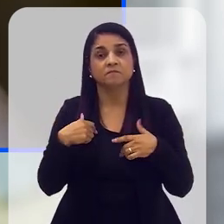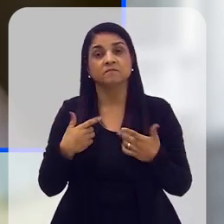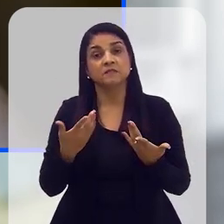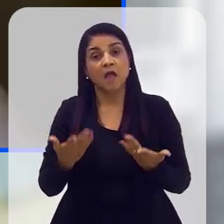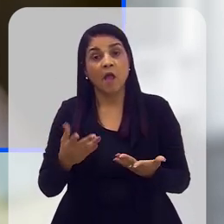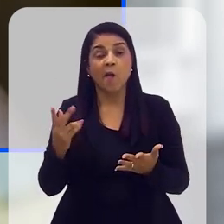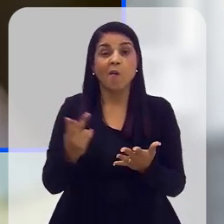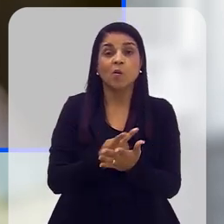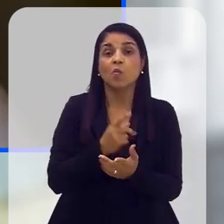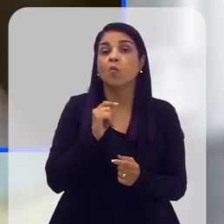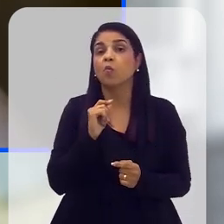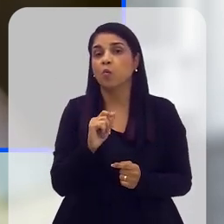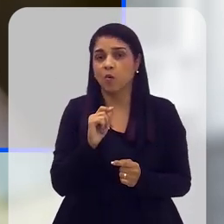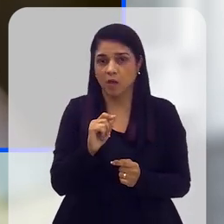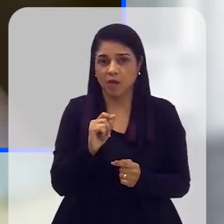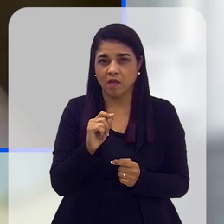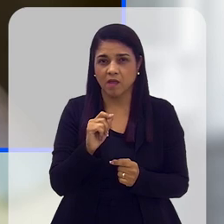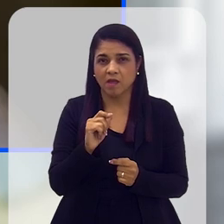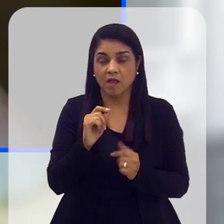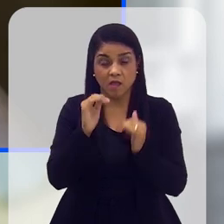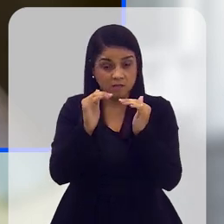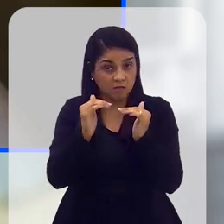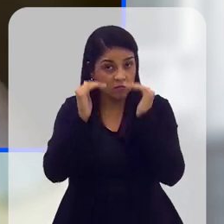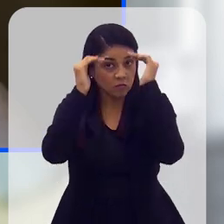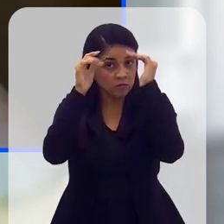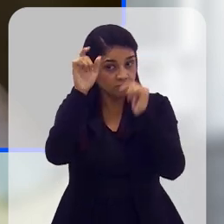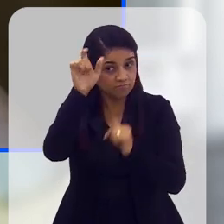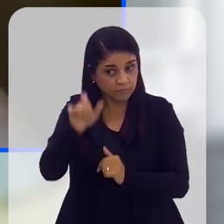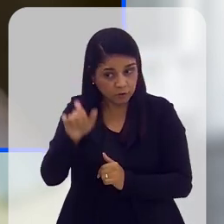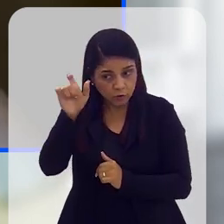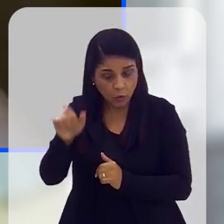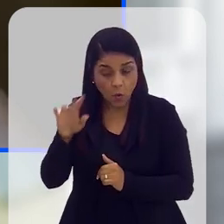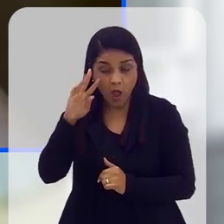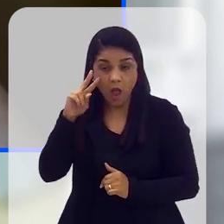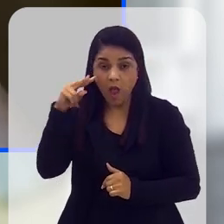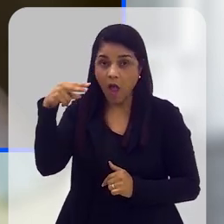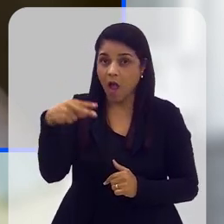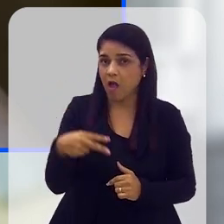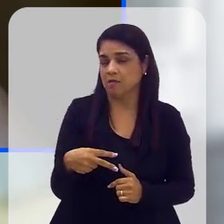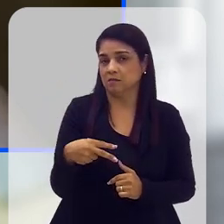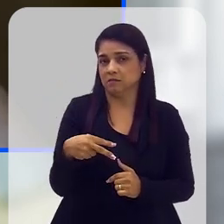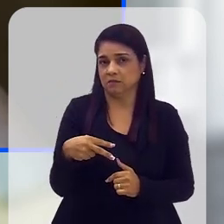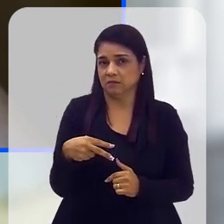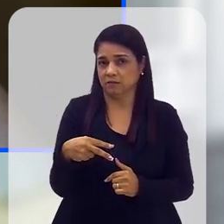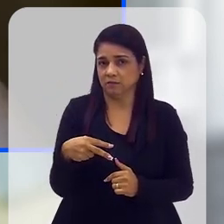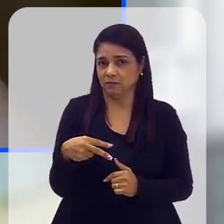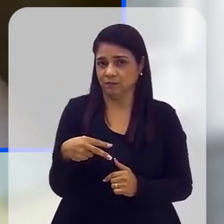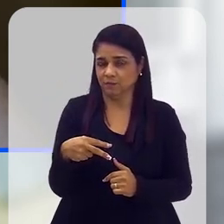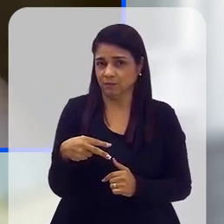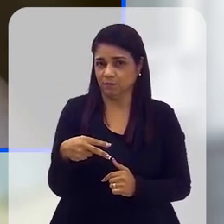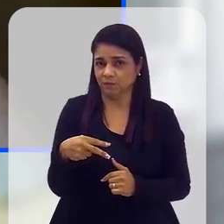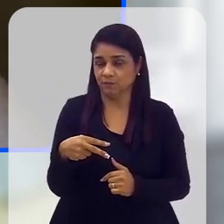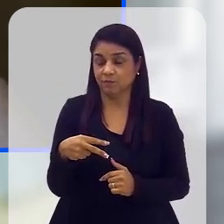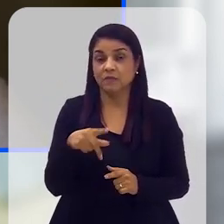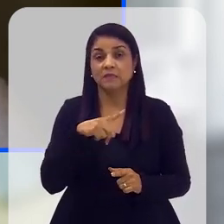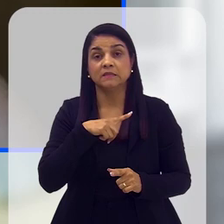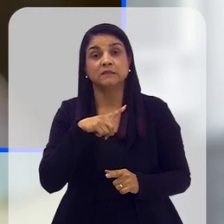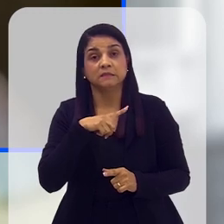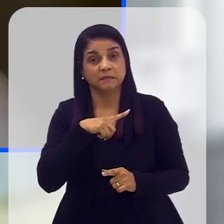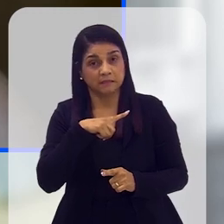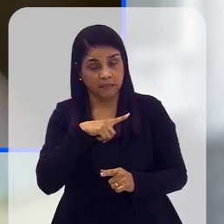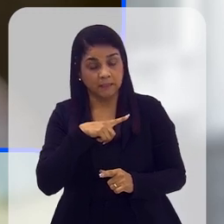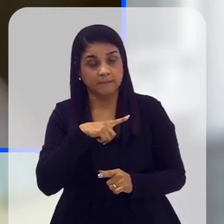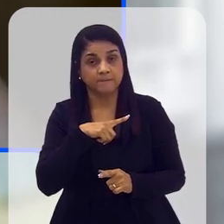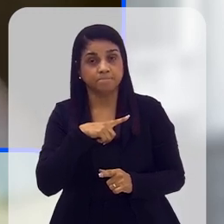acontecimentos estão levando as autoridades a começarem a prestar um pouco mais de atenção. E a gente ainda